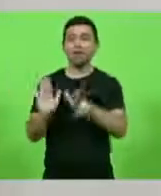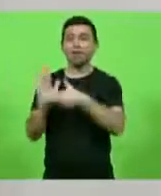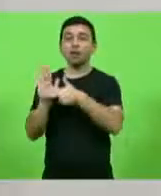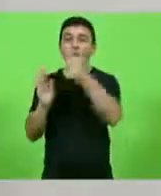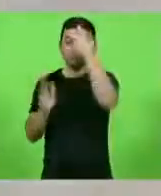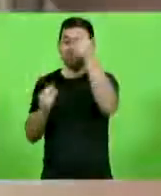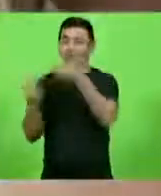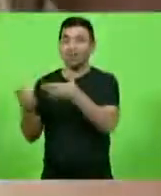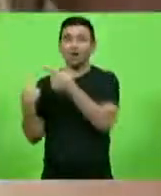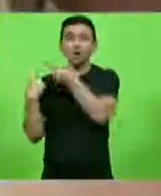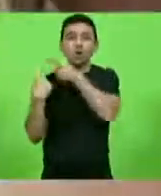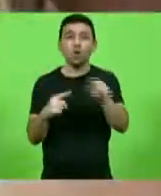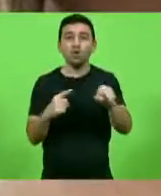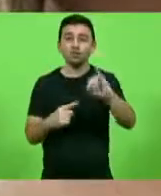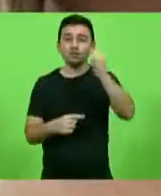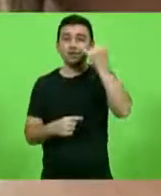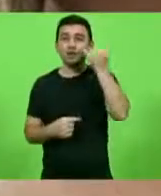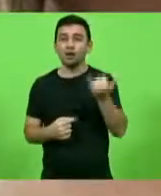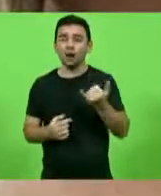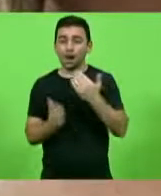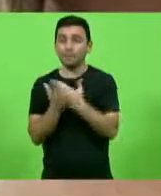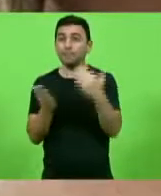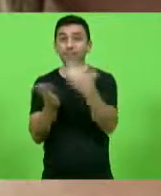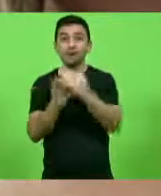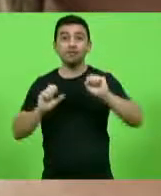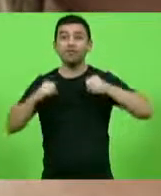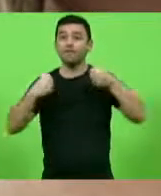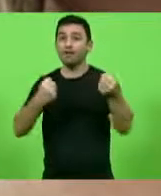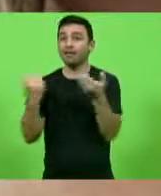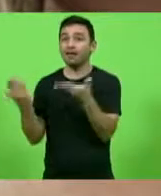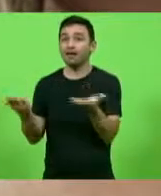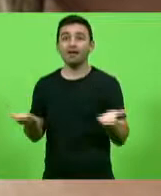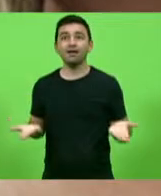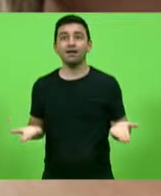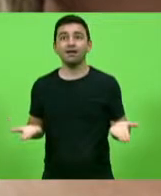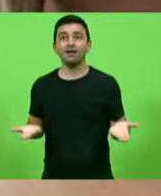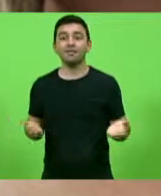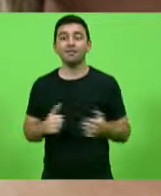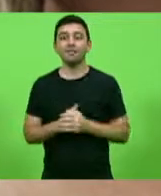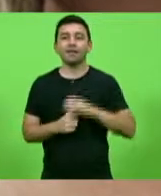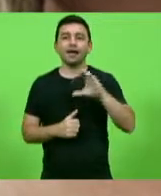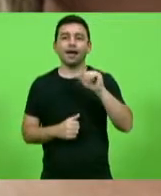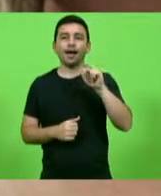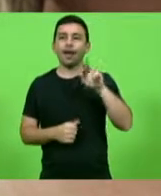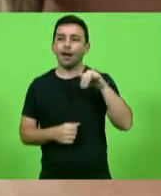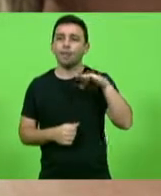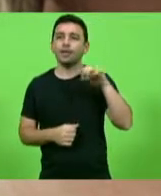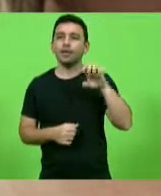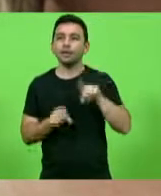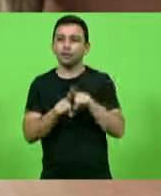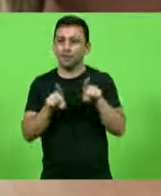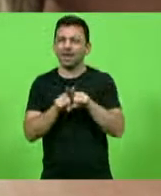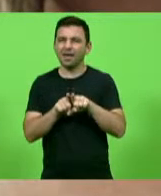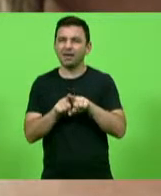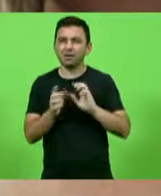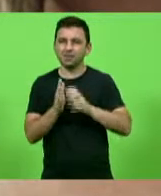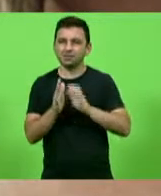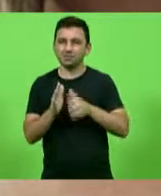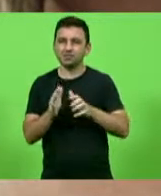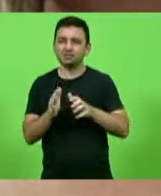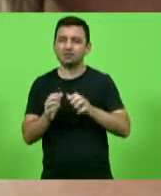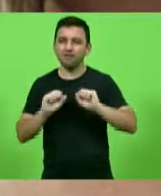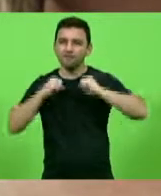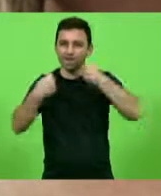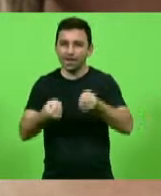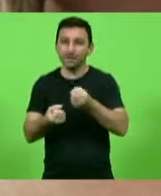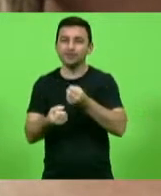que xinga o colega dela, um dos seus maiores defensores. Pode passar, por favor. Carmen Zanotto também, partido que defendeu o impeachment do Bolsonaro,